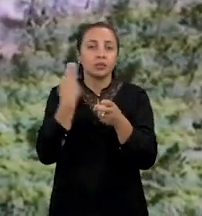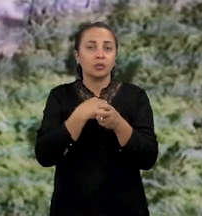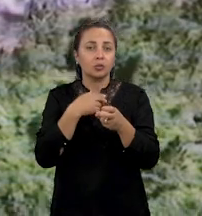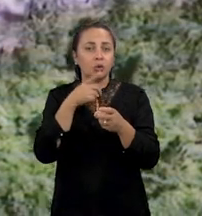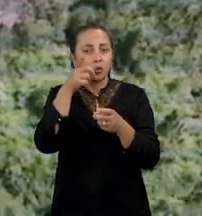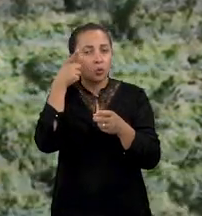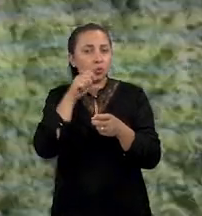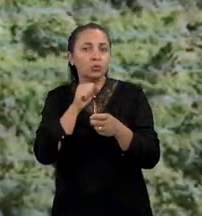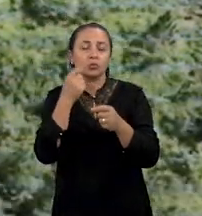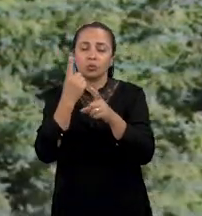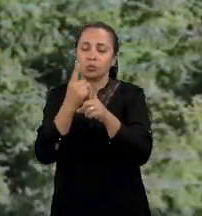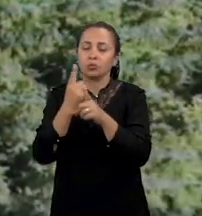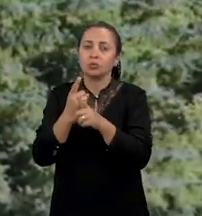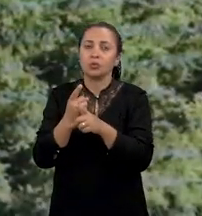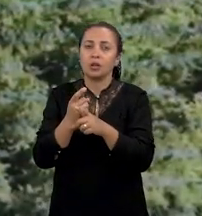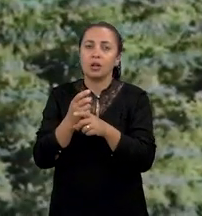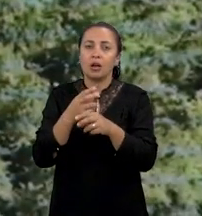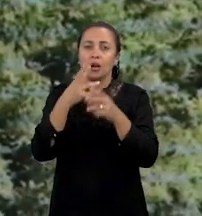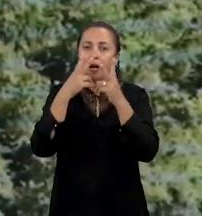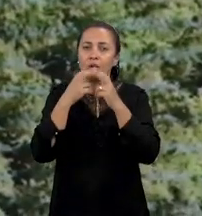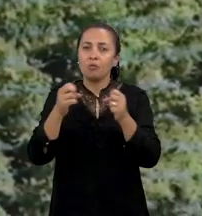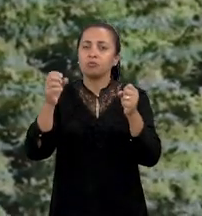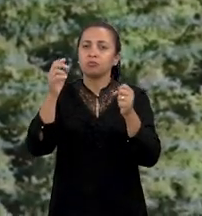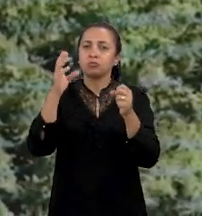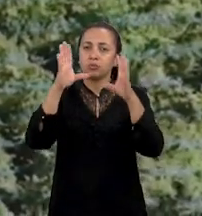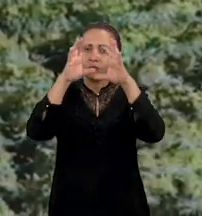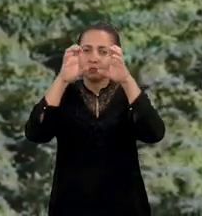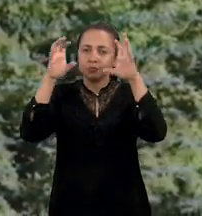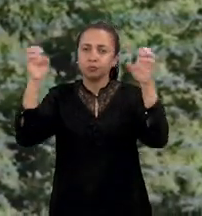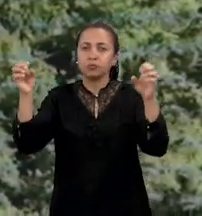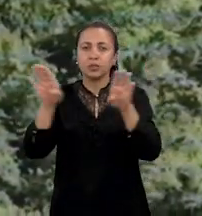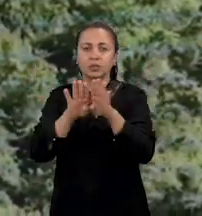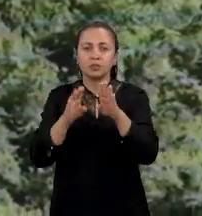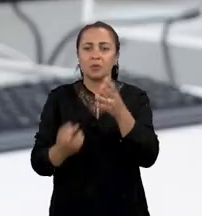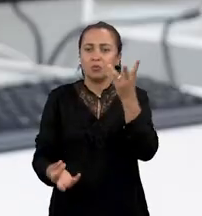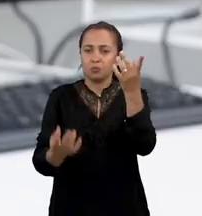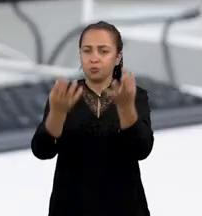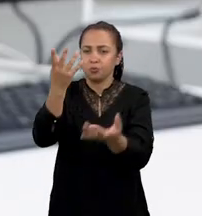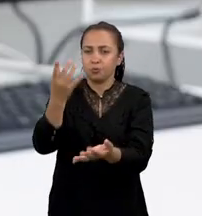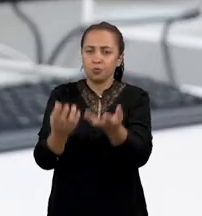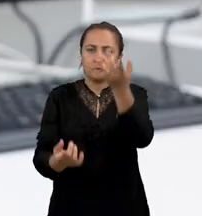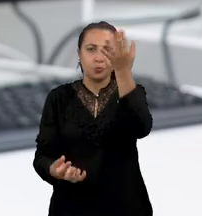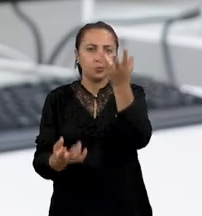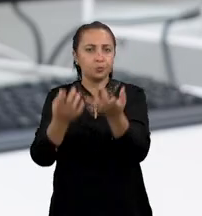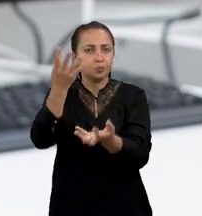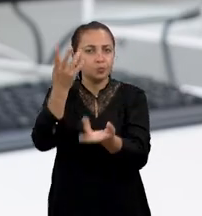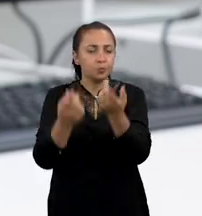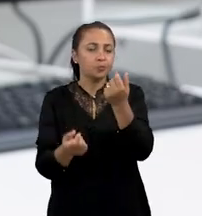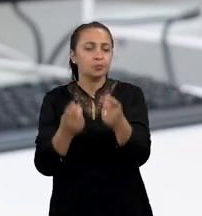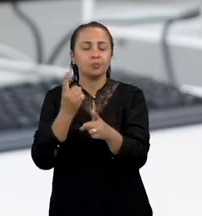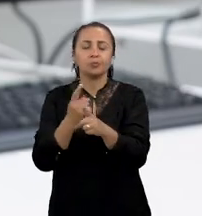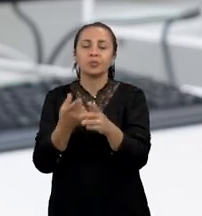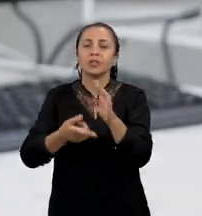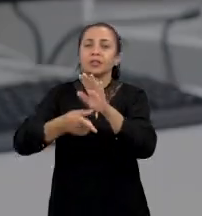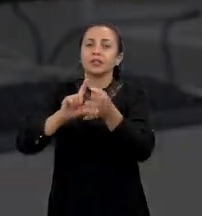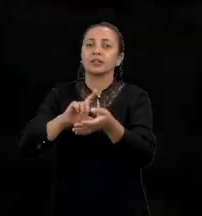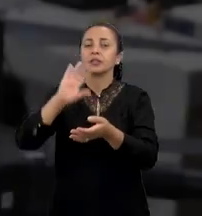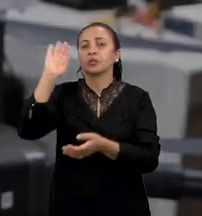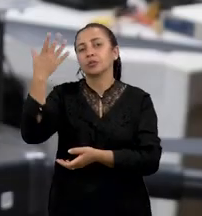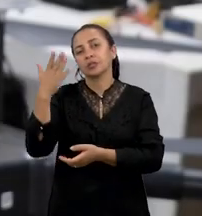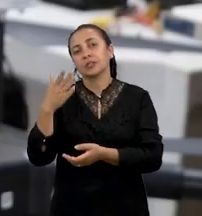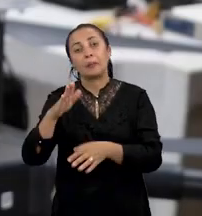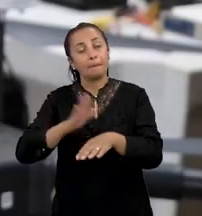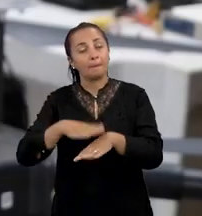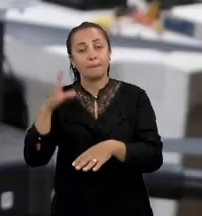Então, nós conseguimos detectar a fumaça e a chama e, assim, conseguir detectar o incêndio de forma precoce.